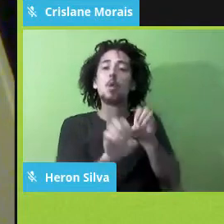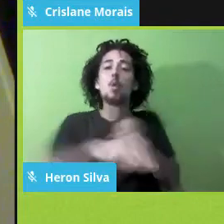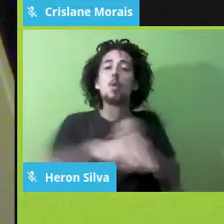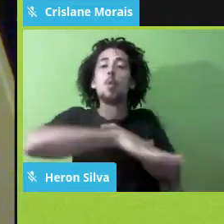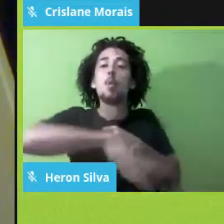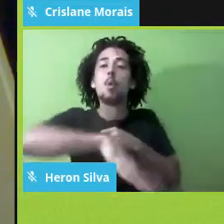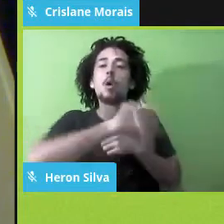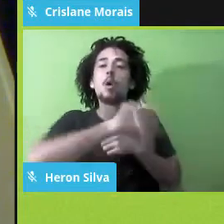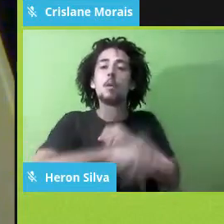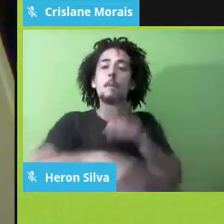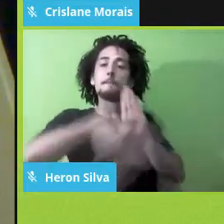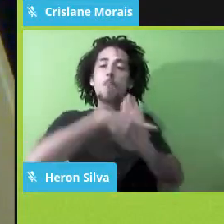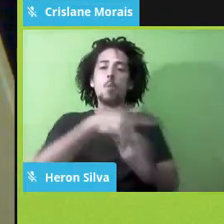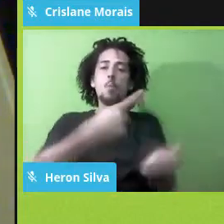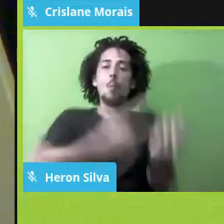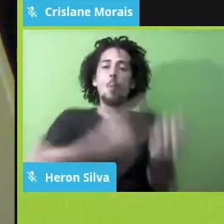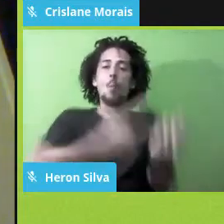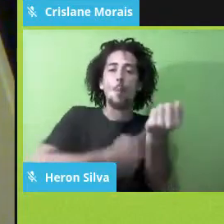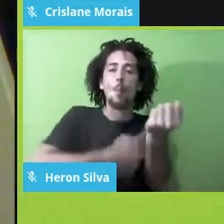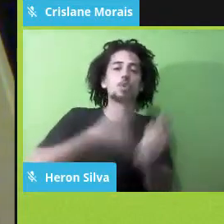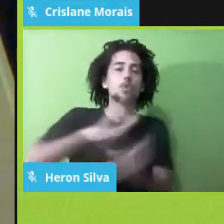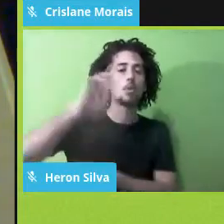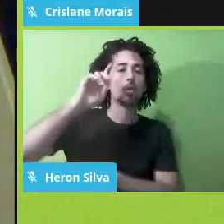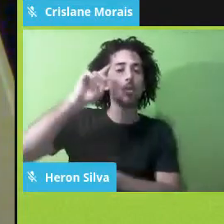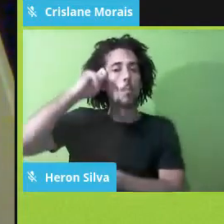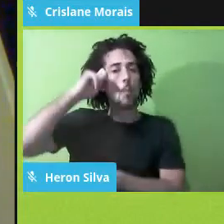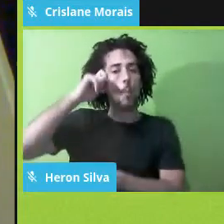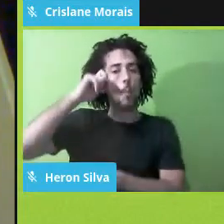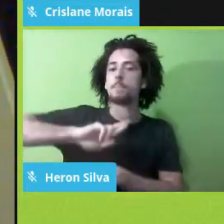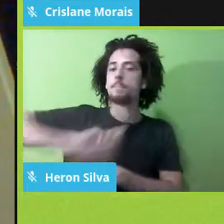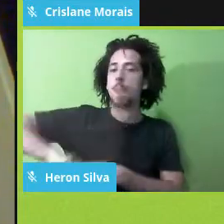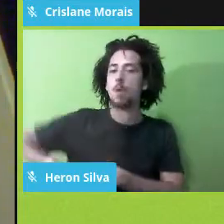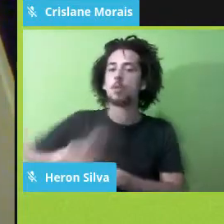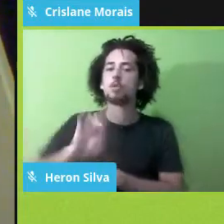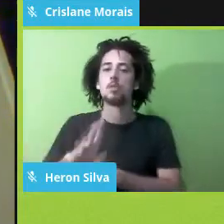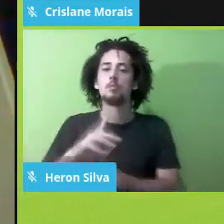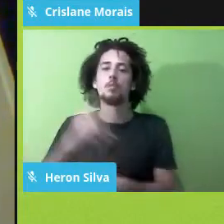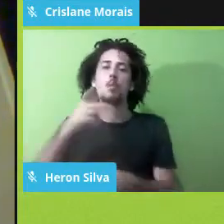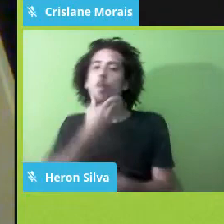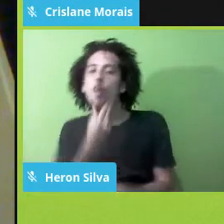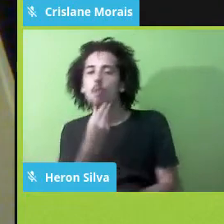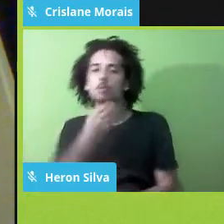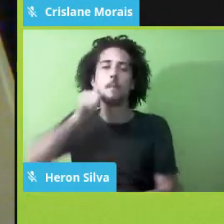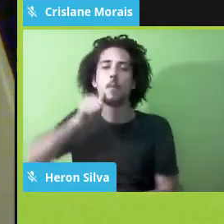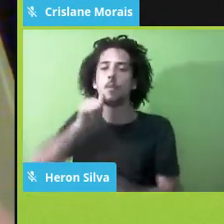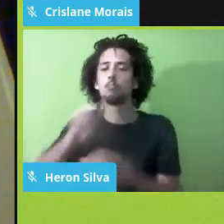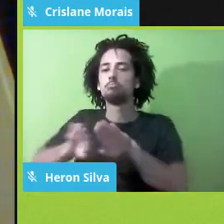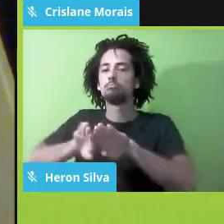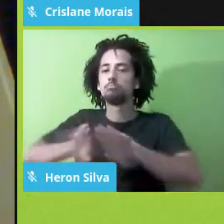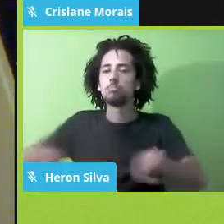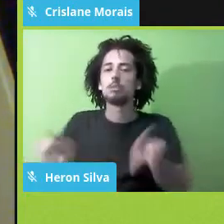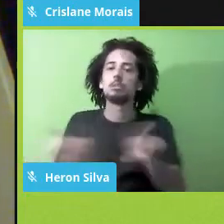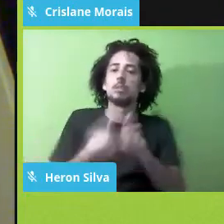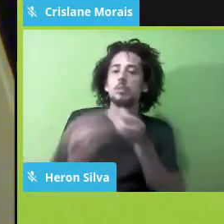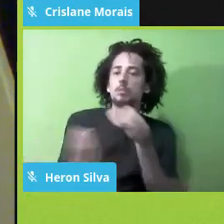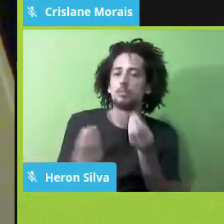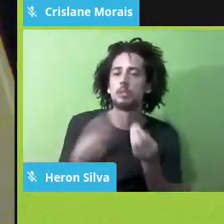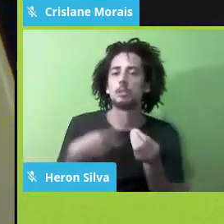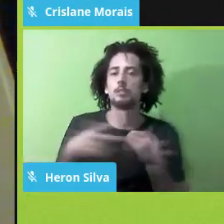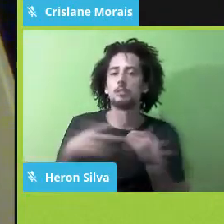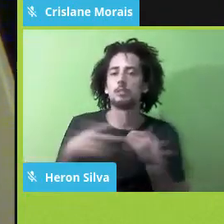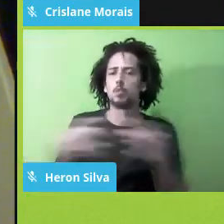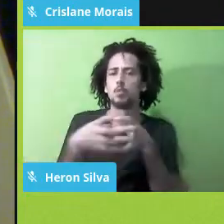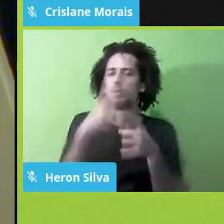branca, masculina e hétero, né? E reprodutor, onde era o capital,